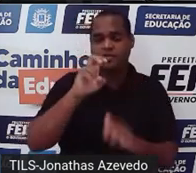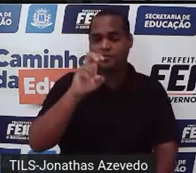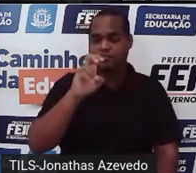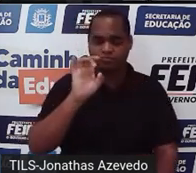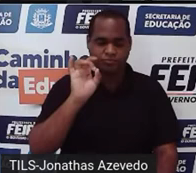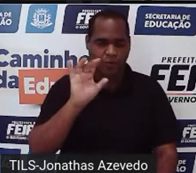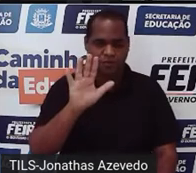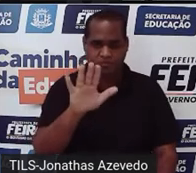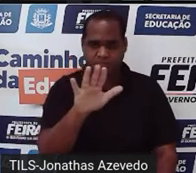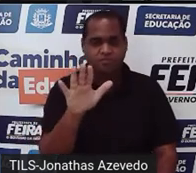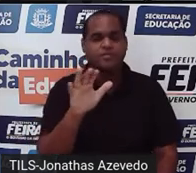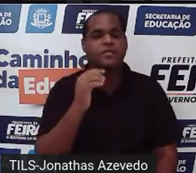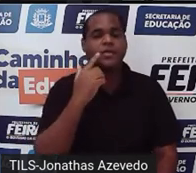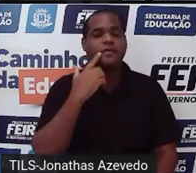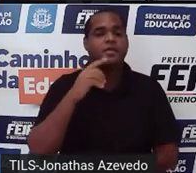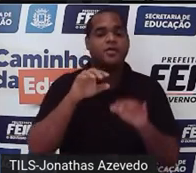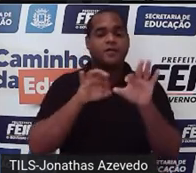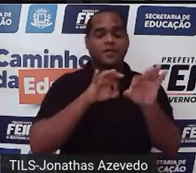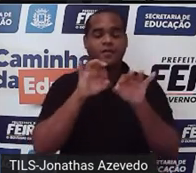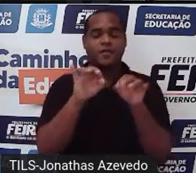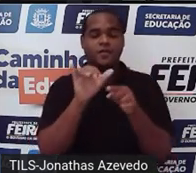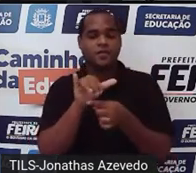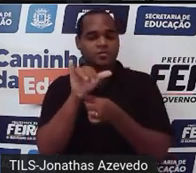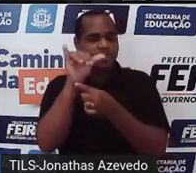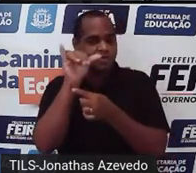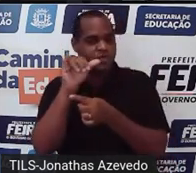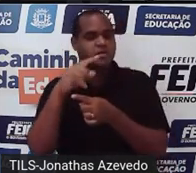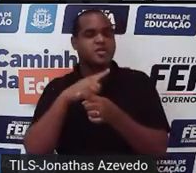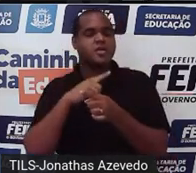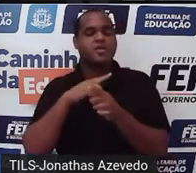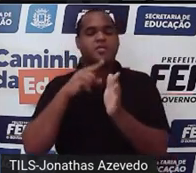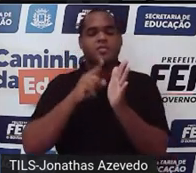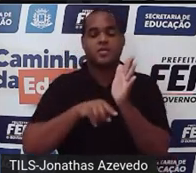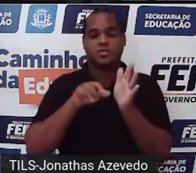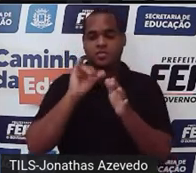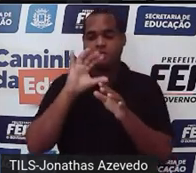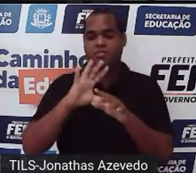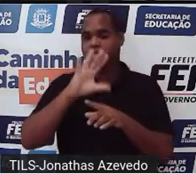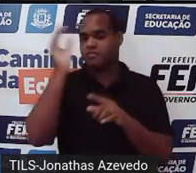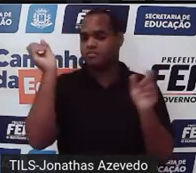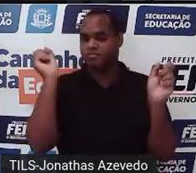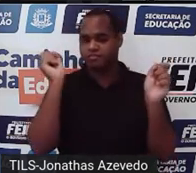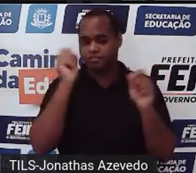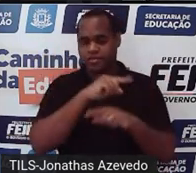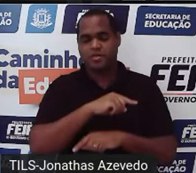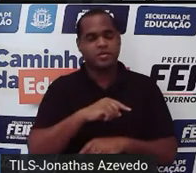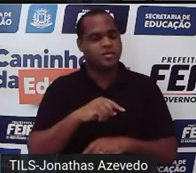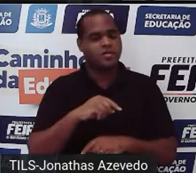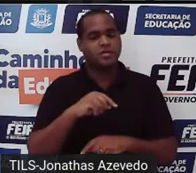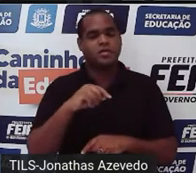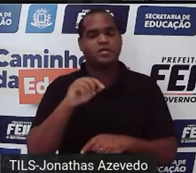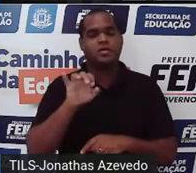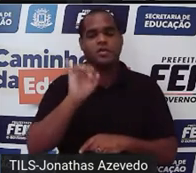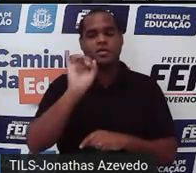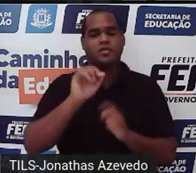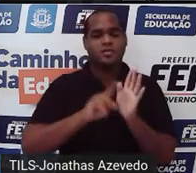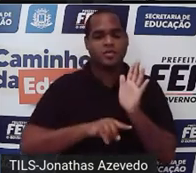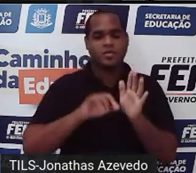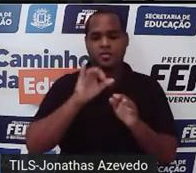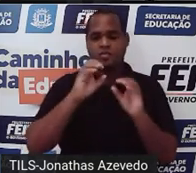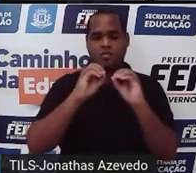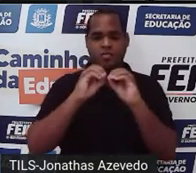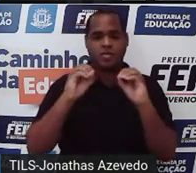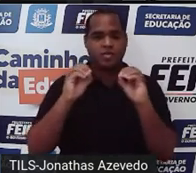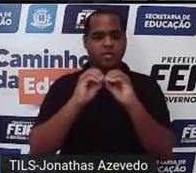e aí fazendo y menos y acontece uma coisa estranha agora y menos y zera